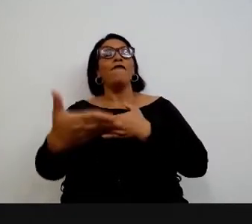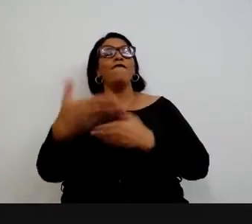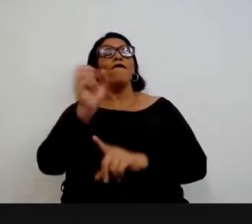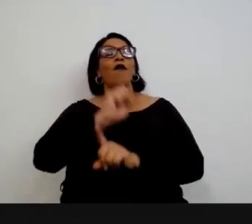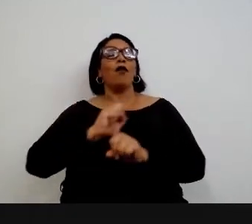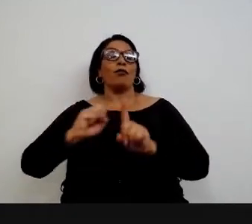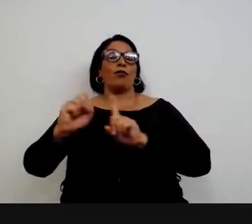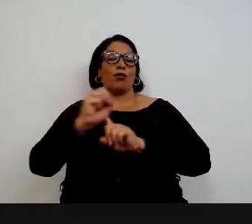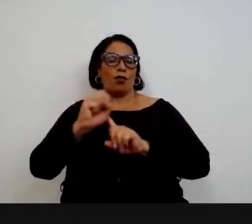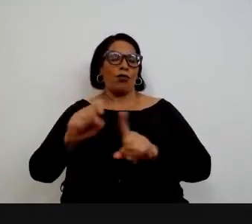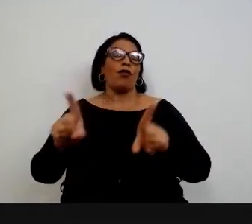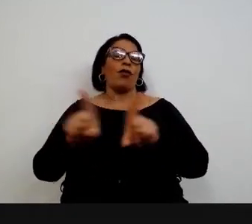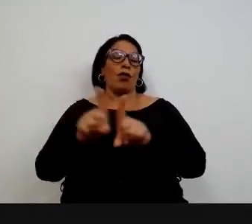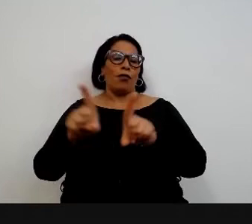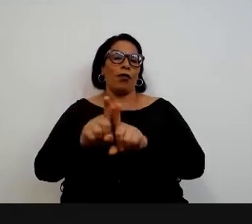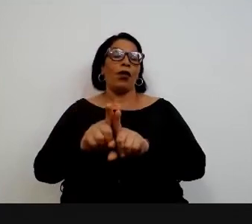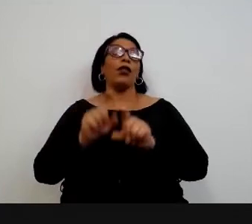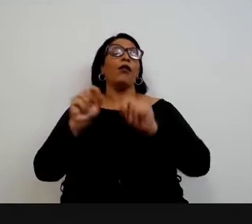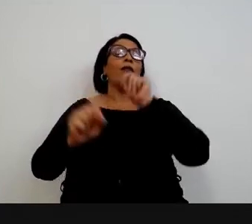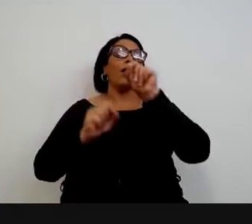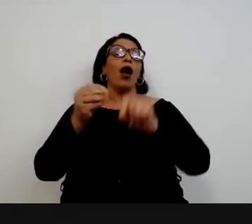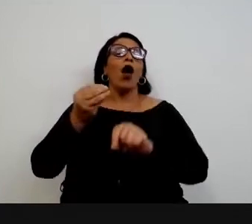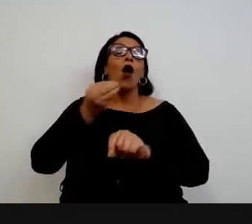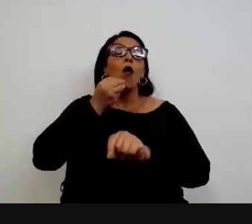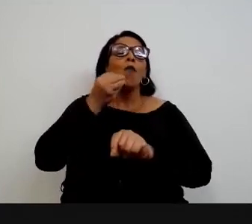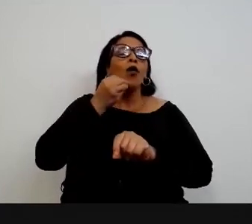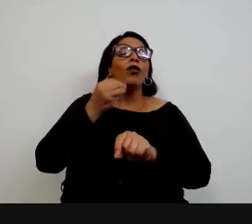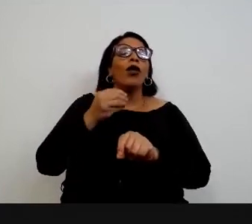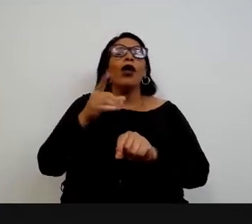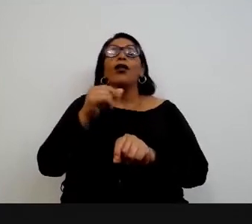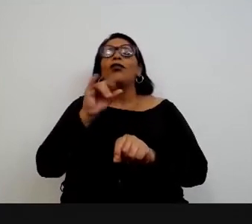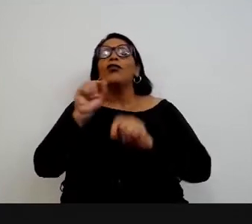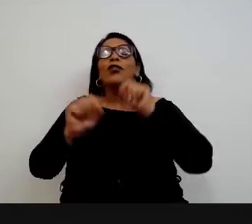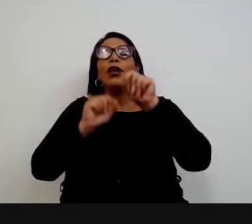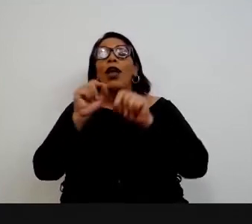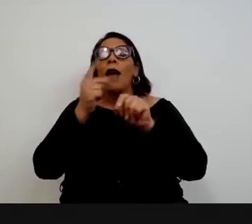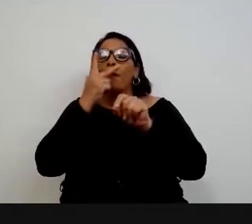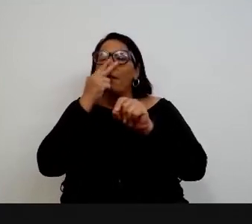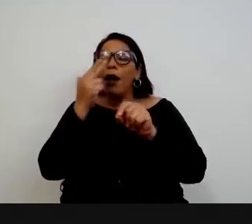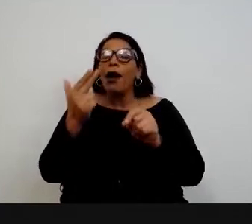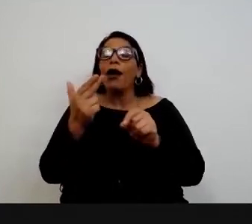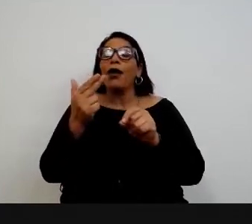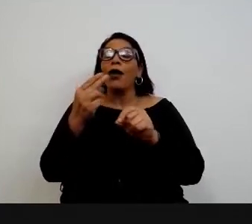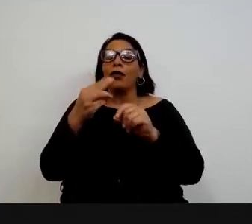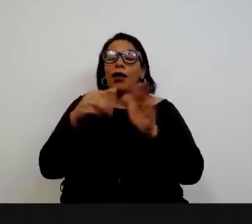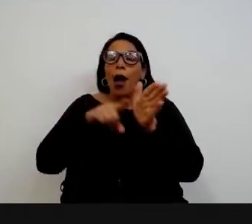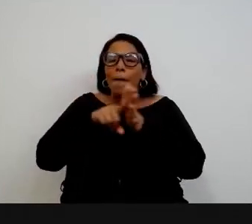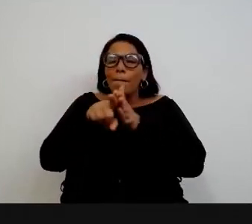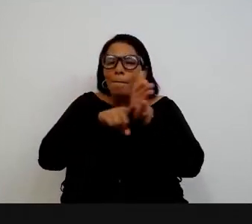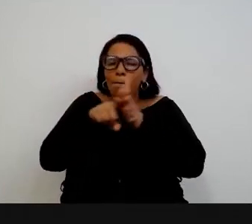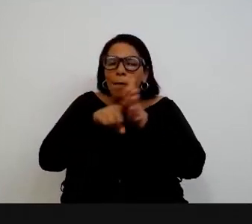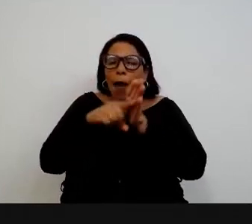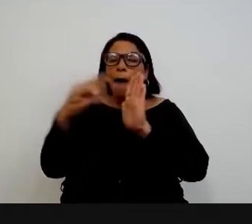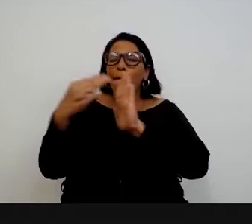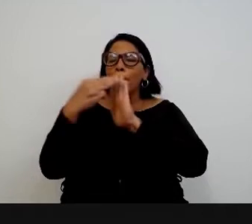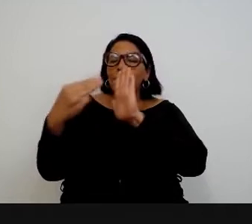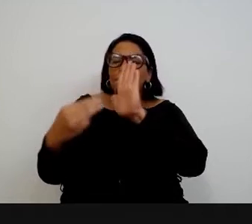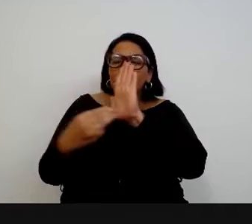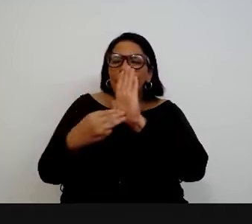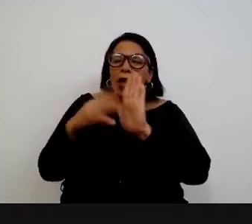fora dela, e também com a oportunidade de dar um tempero, uma pitada do método científico